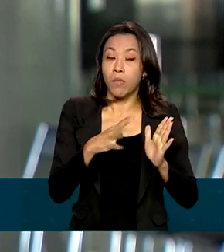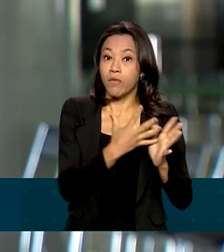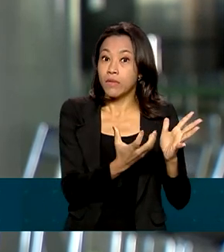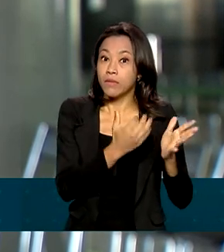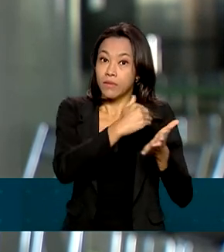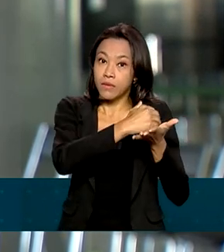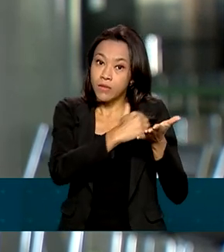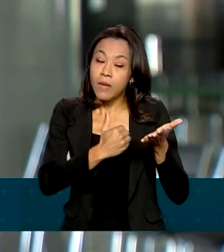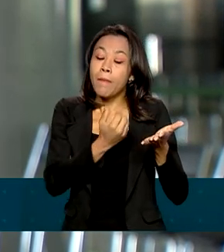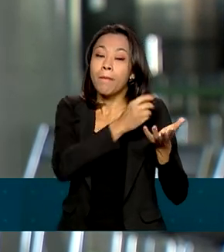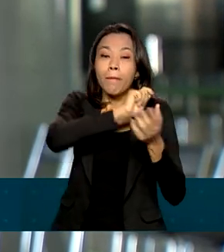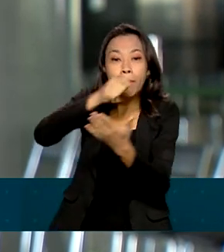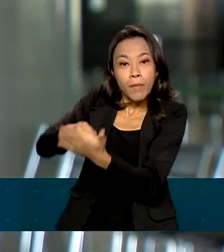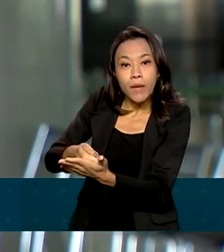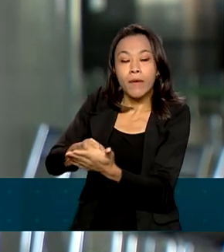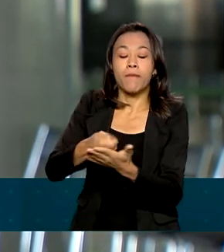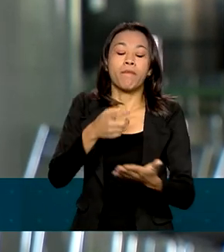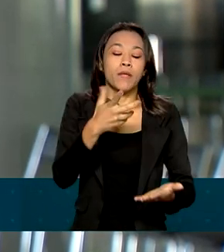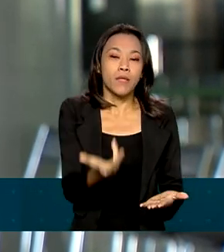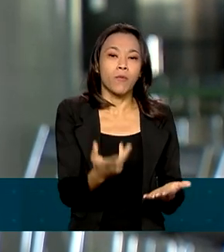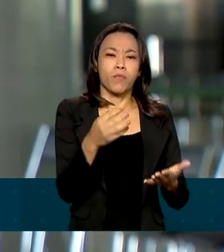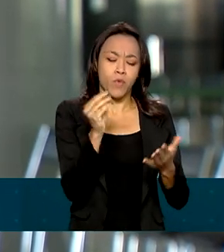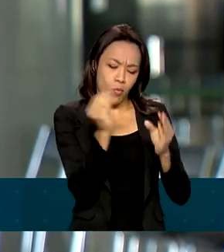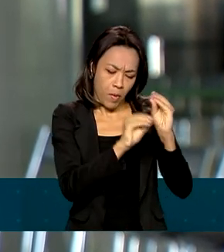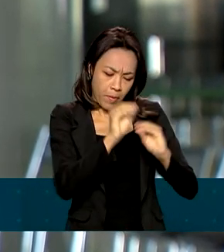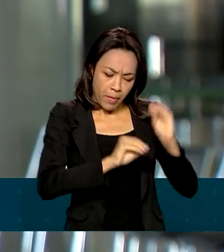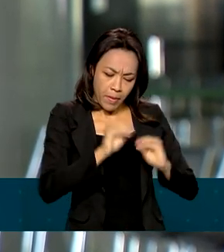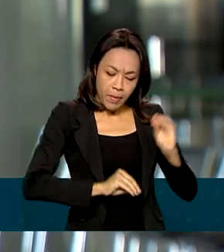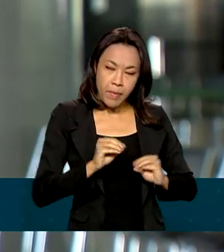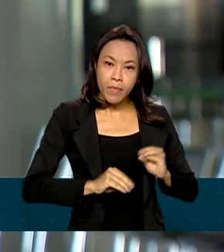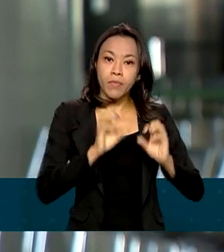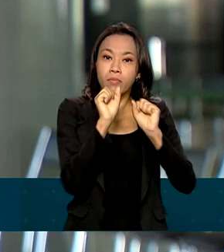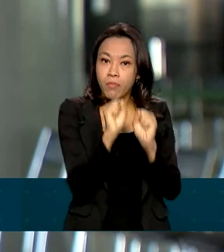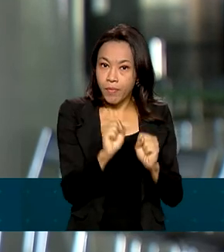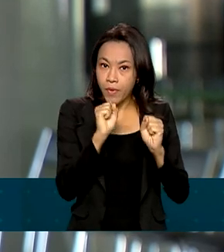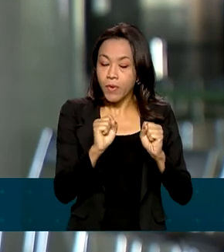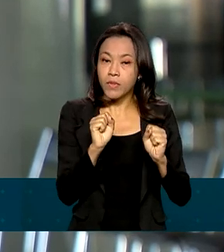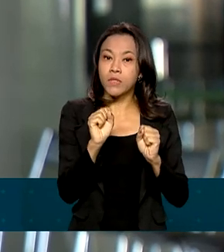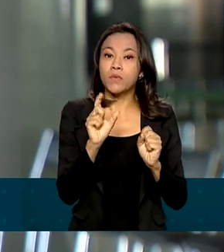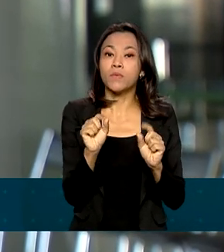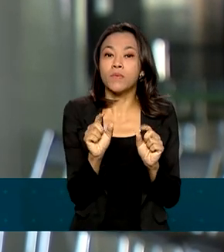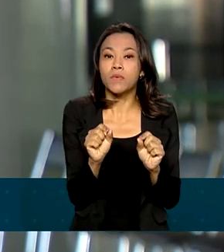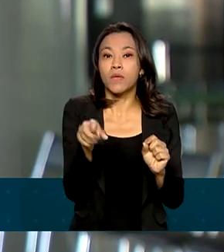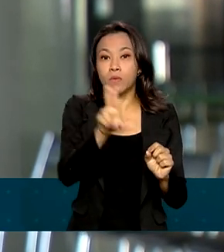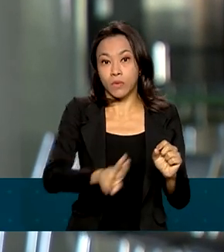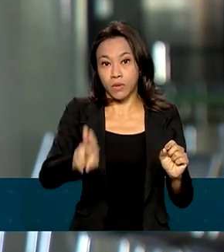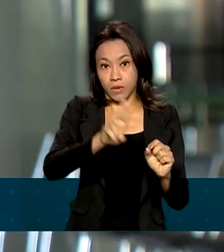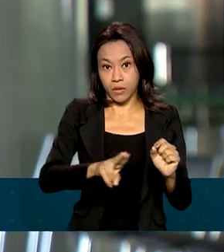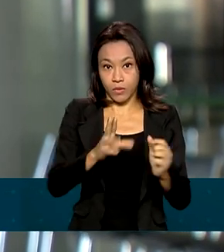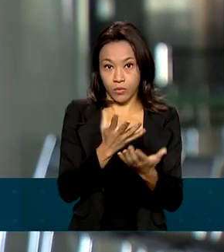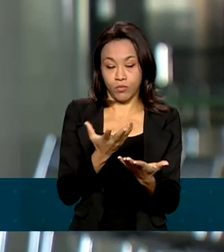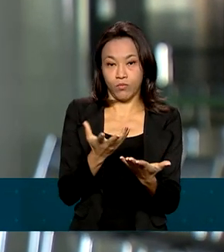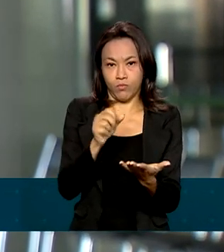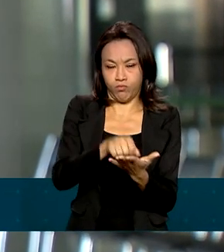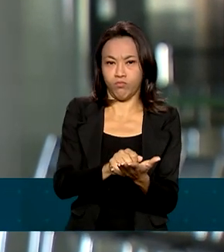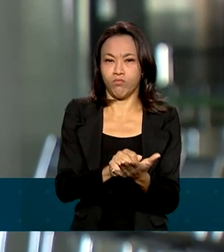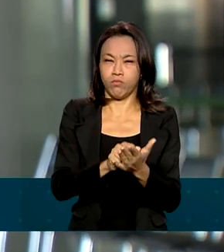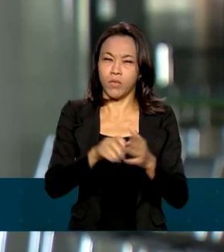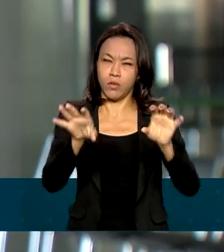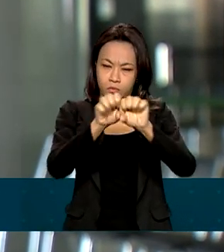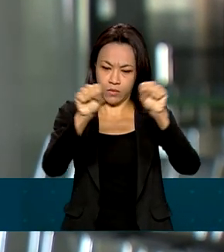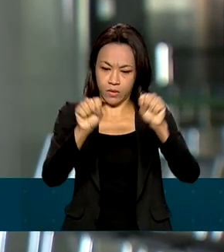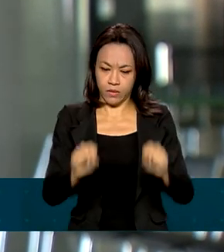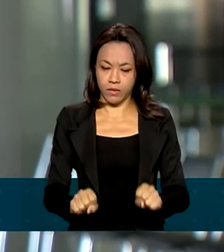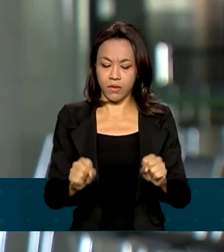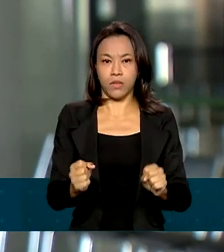lotes, um a cada mês. O preenchimento e a entrega podem ser feitos por meio do programa, do programa gerador do